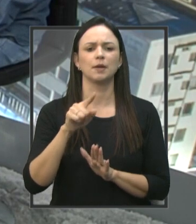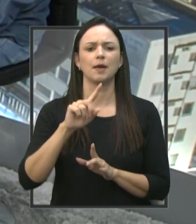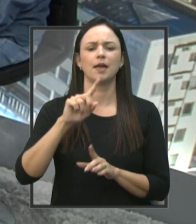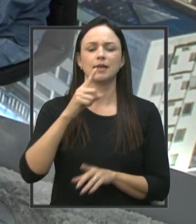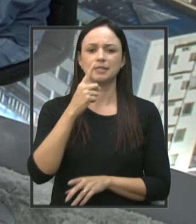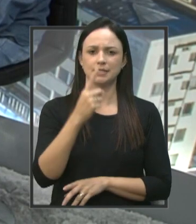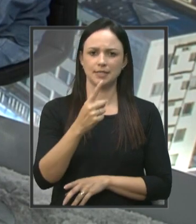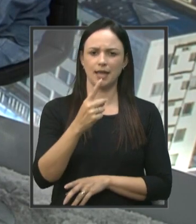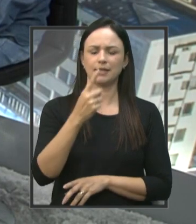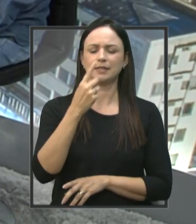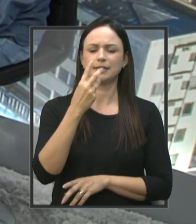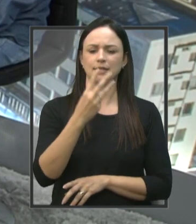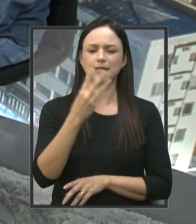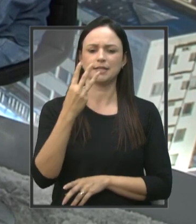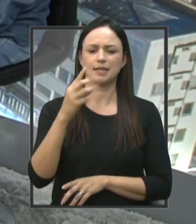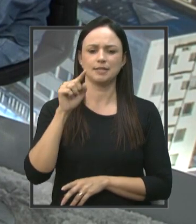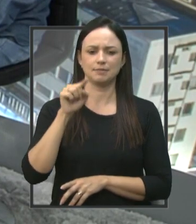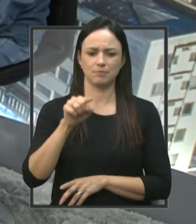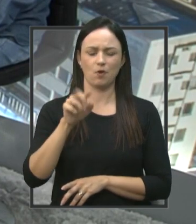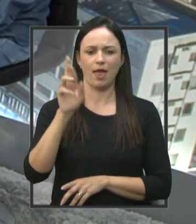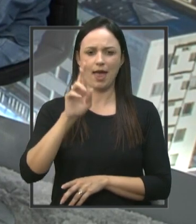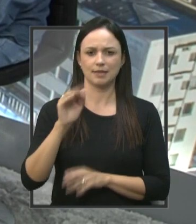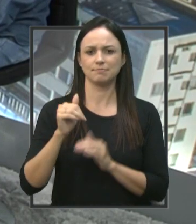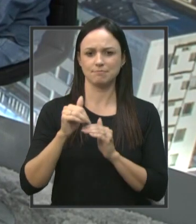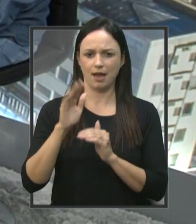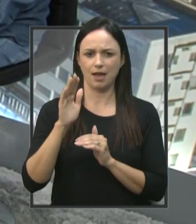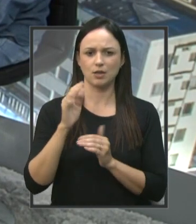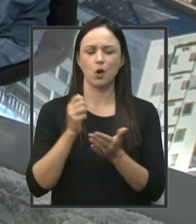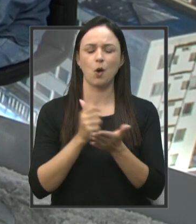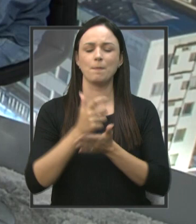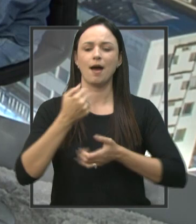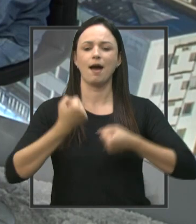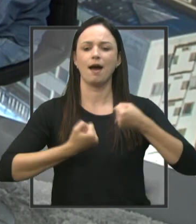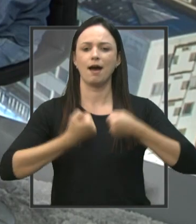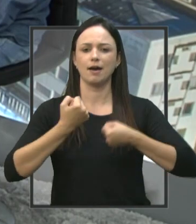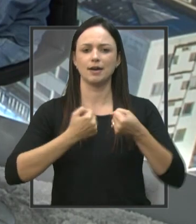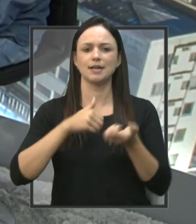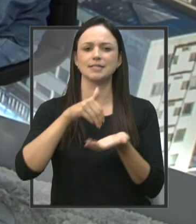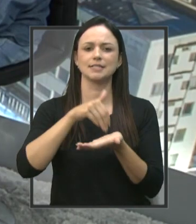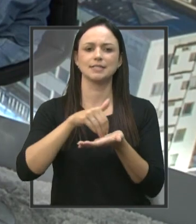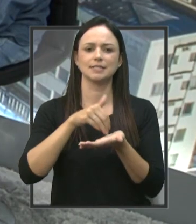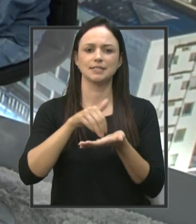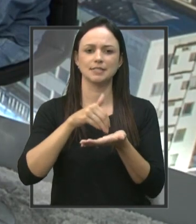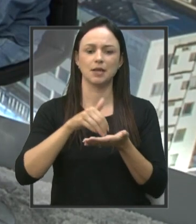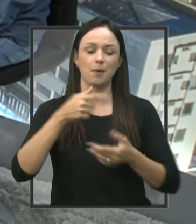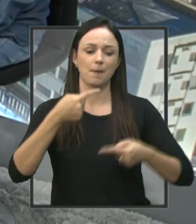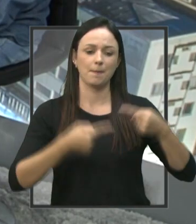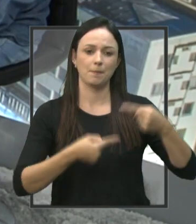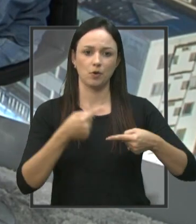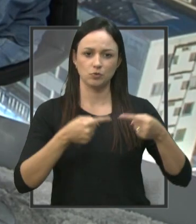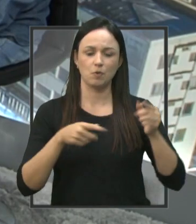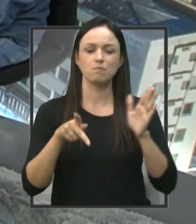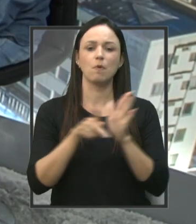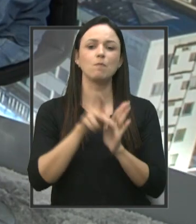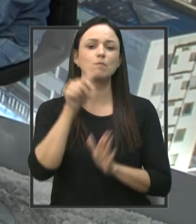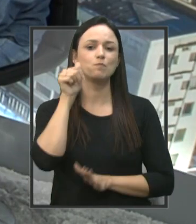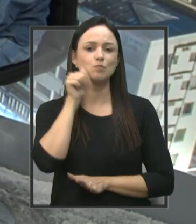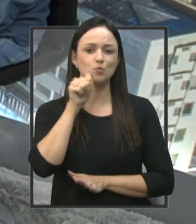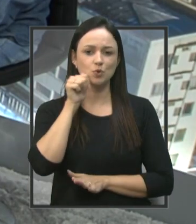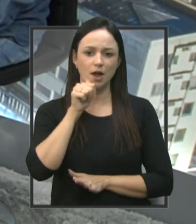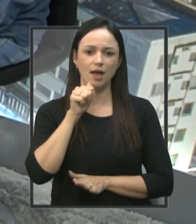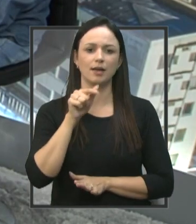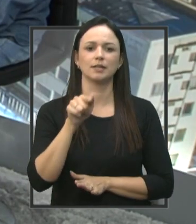133 mil reais para a aquisição de um automóvel para a Secretaria de Políticas Públicas para as Mulheres. É uma